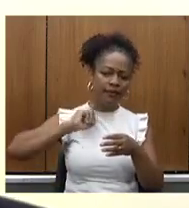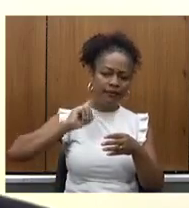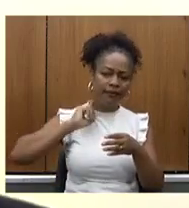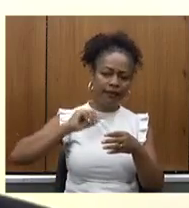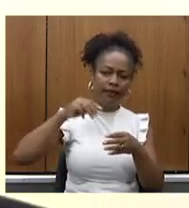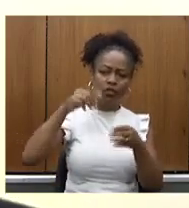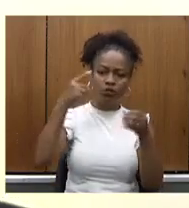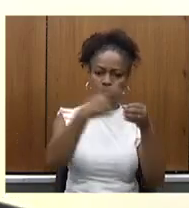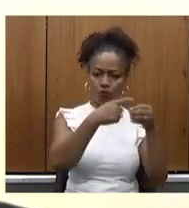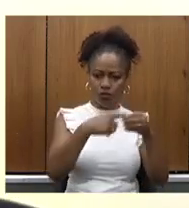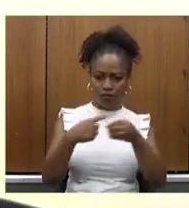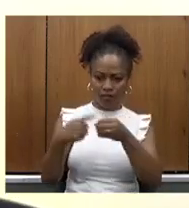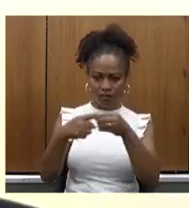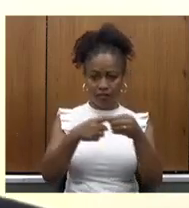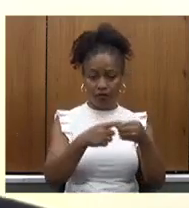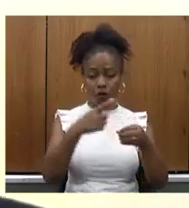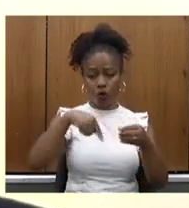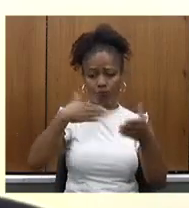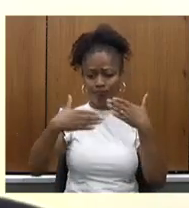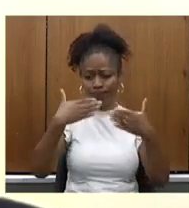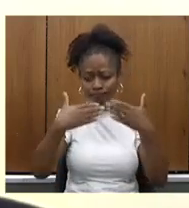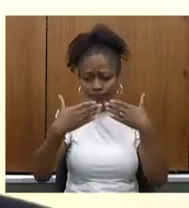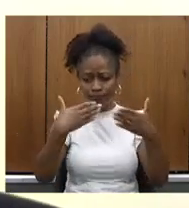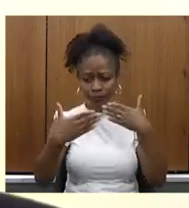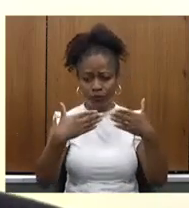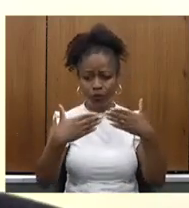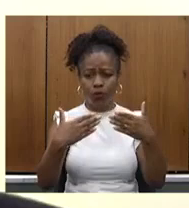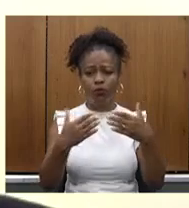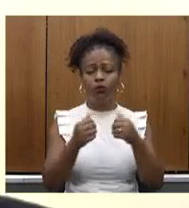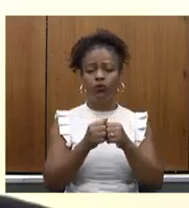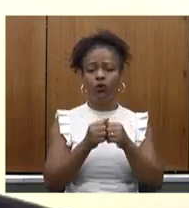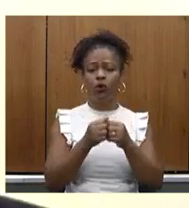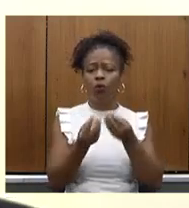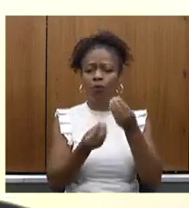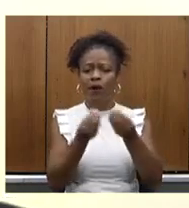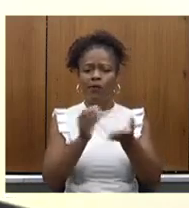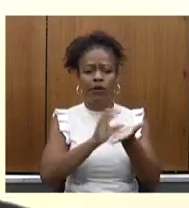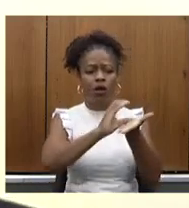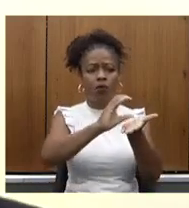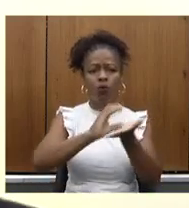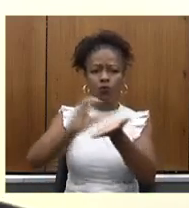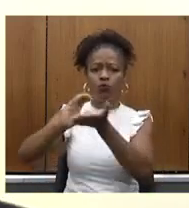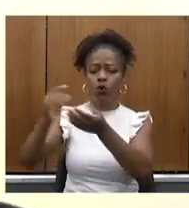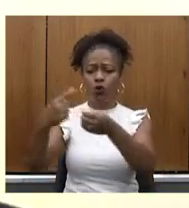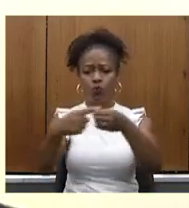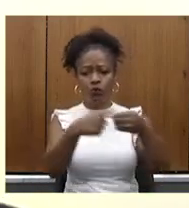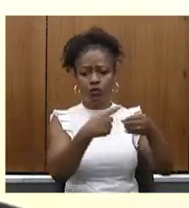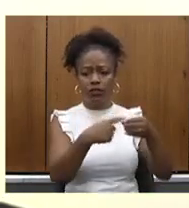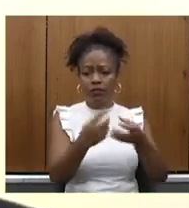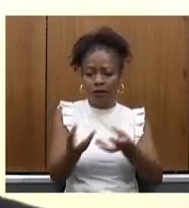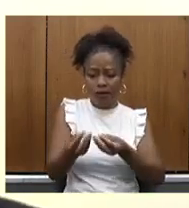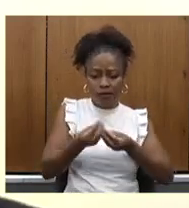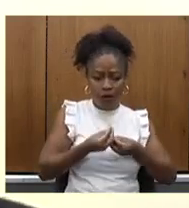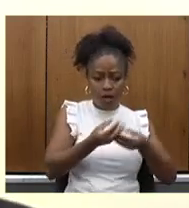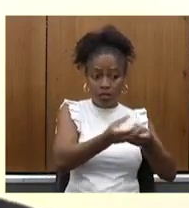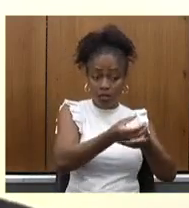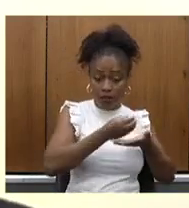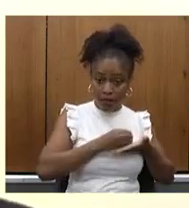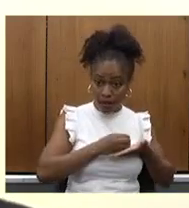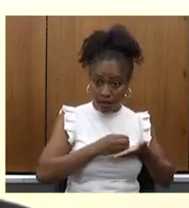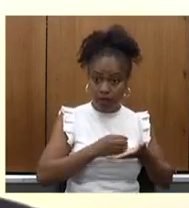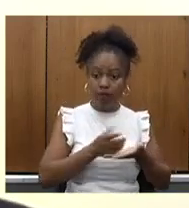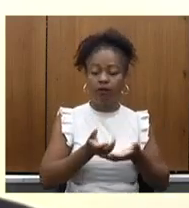flexibilização, junto ao Tribunal de Contas, dos recursos que os municípios estão recebendo da